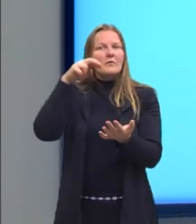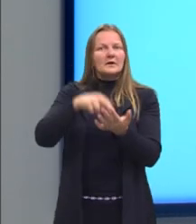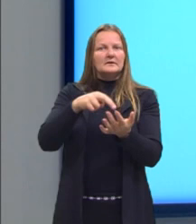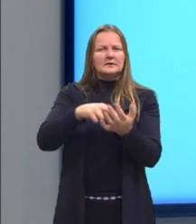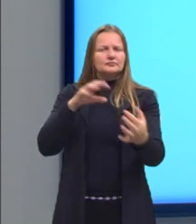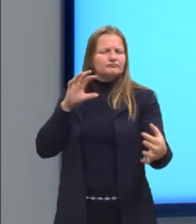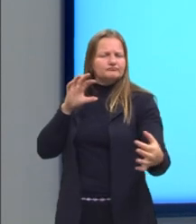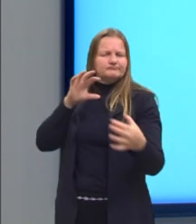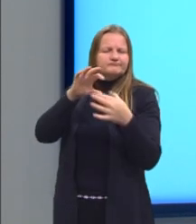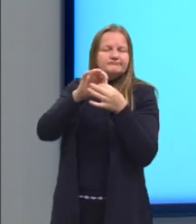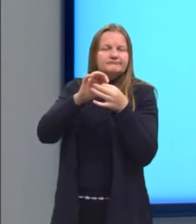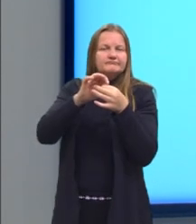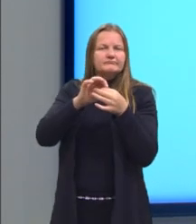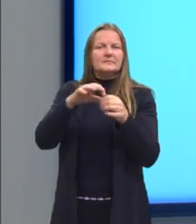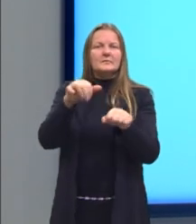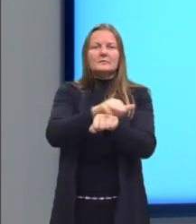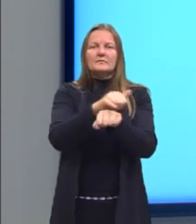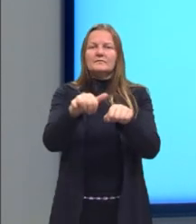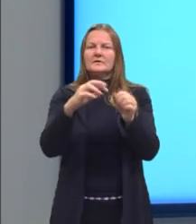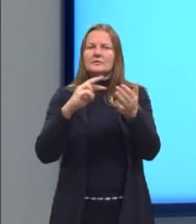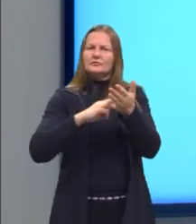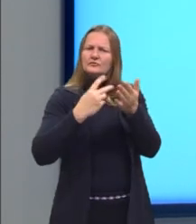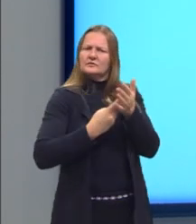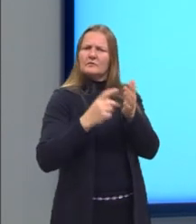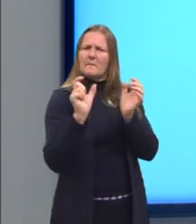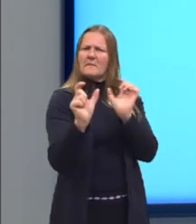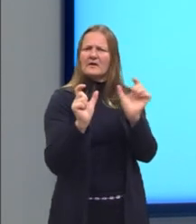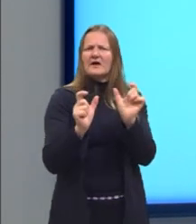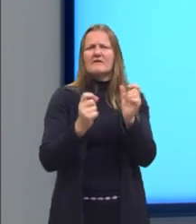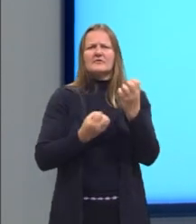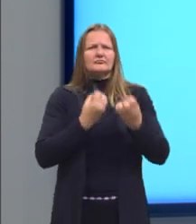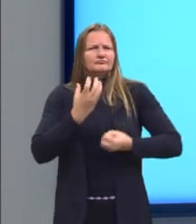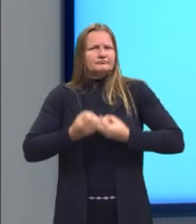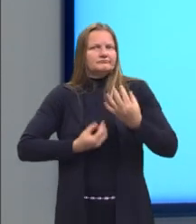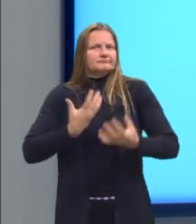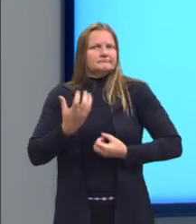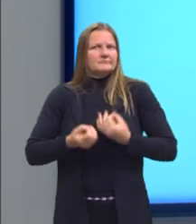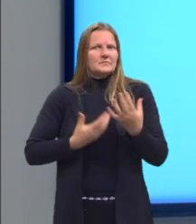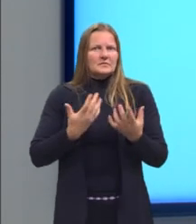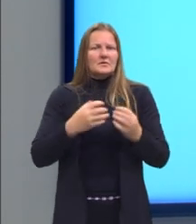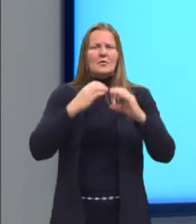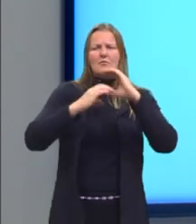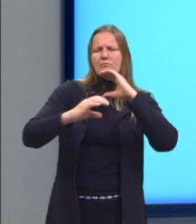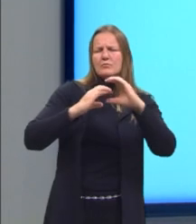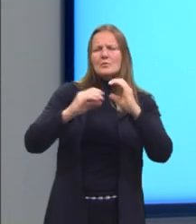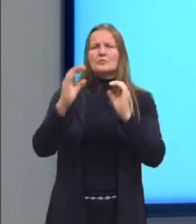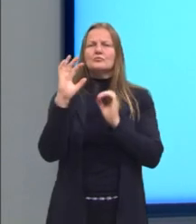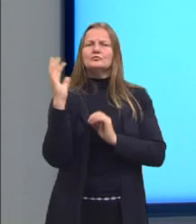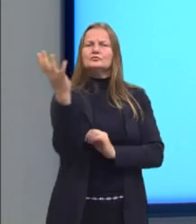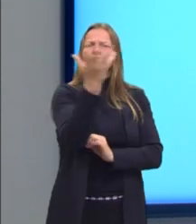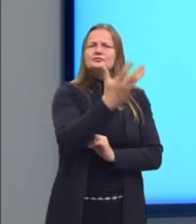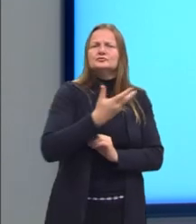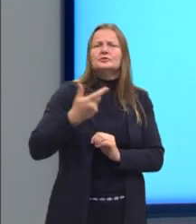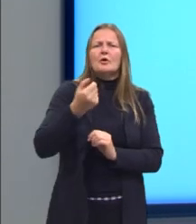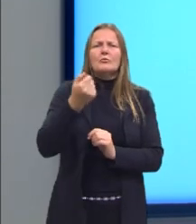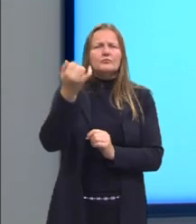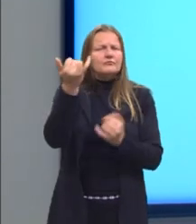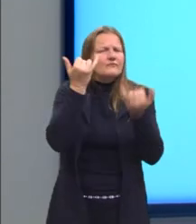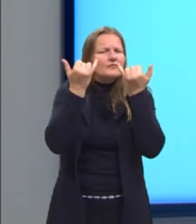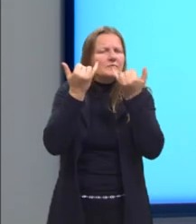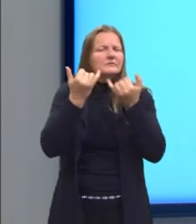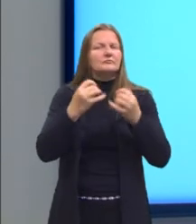pela constituição de significados, expressão, comunicação e informação.